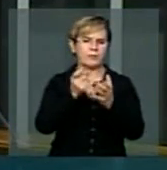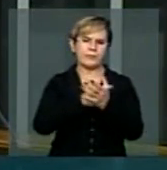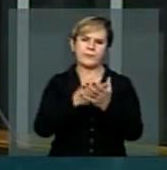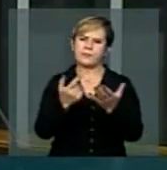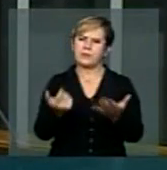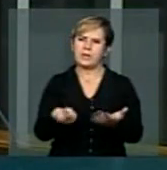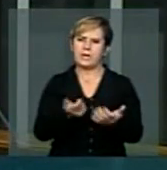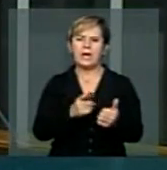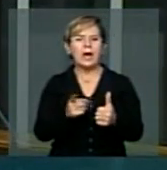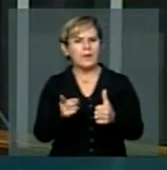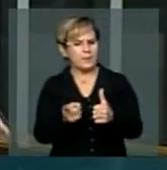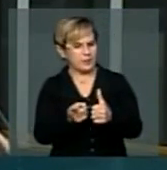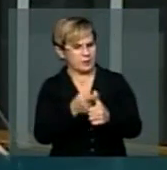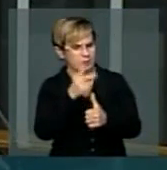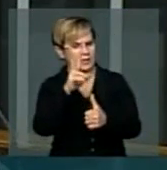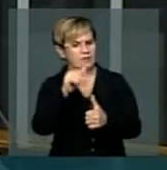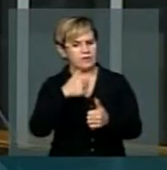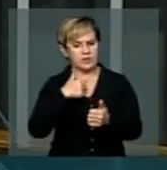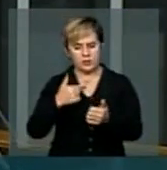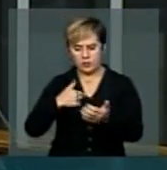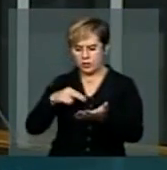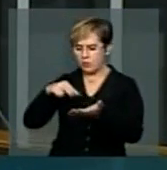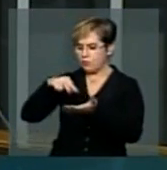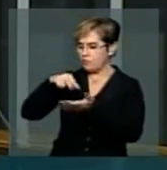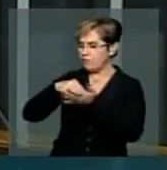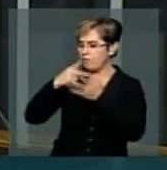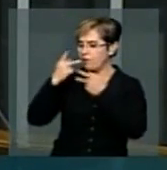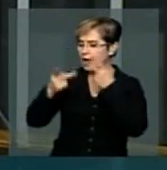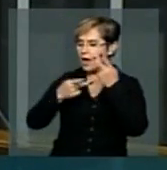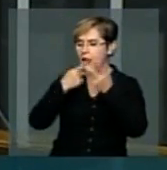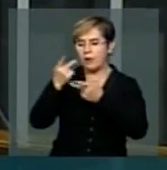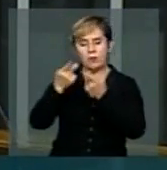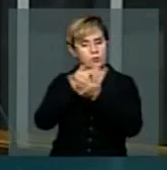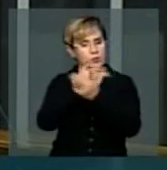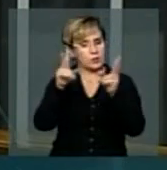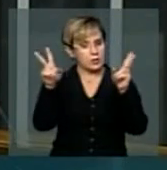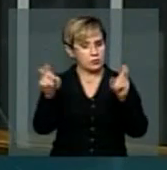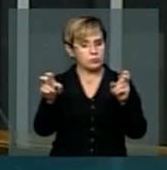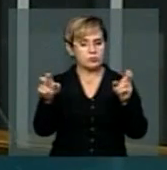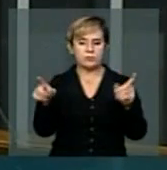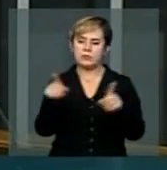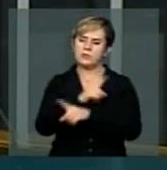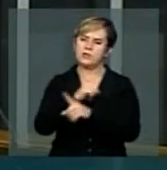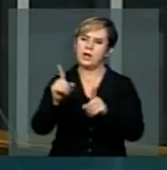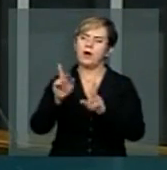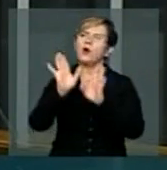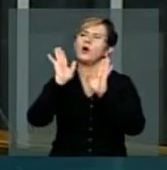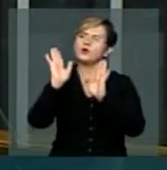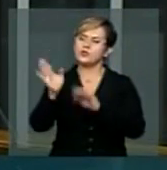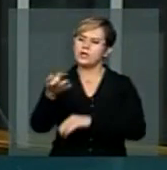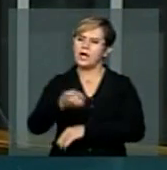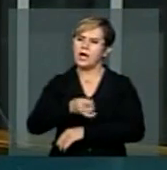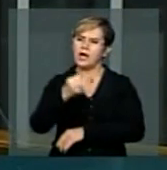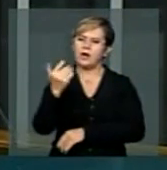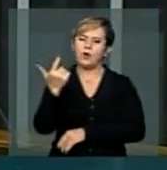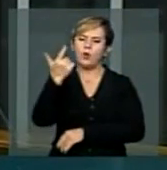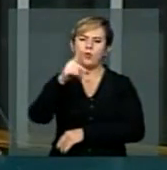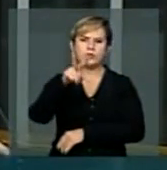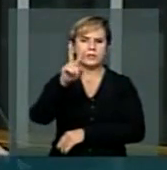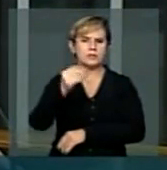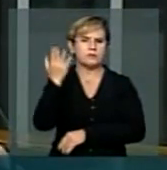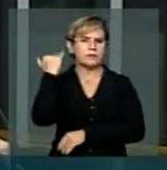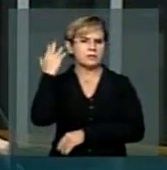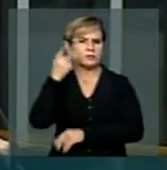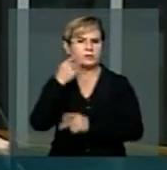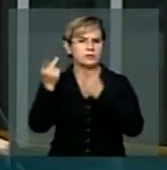a primeira vez que ocupo essa tribuna para fazer esse alerta e chamar a atenção de vossas excelências para